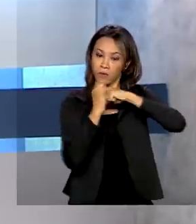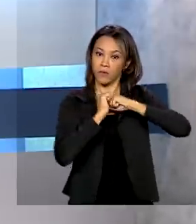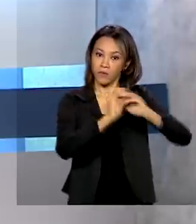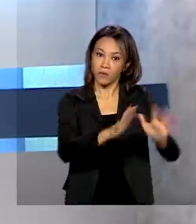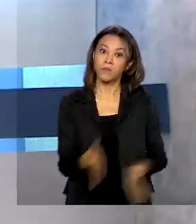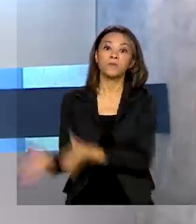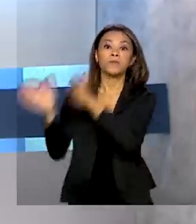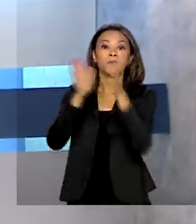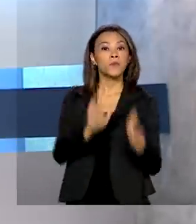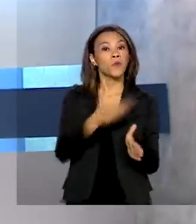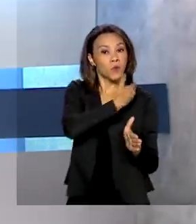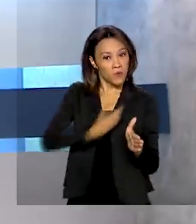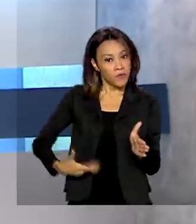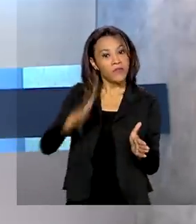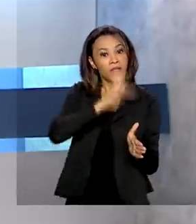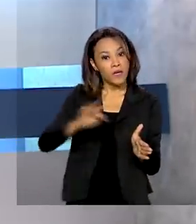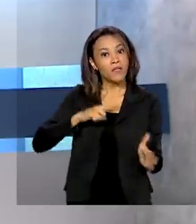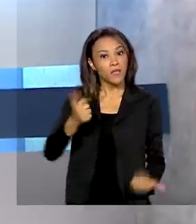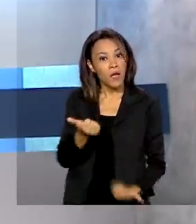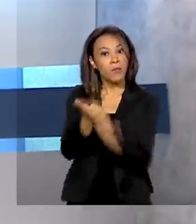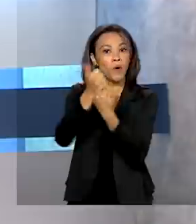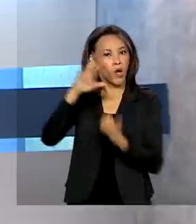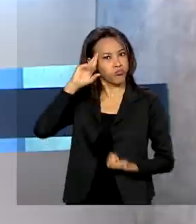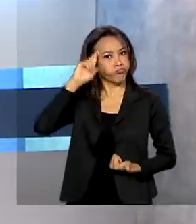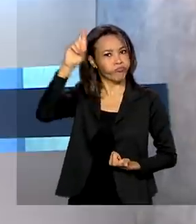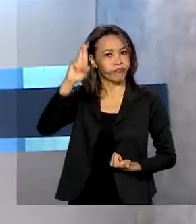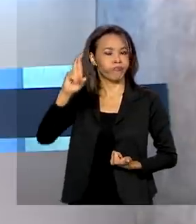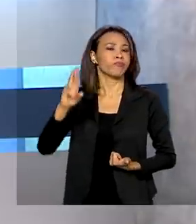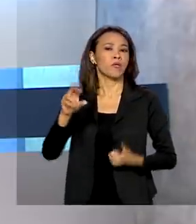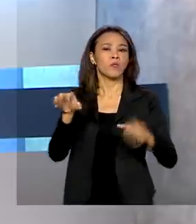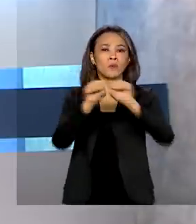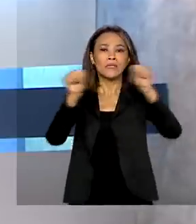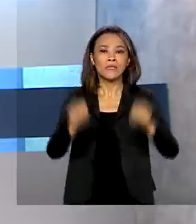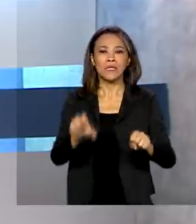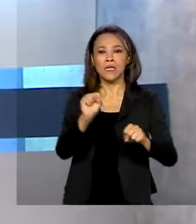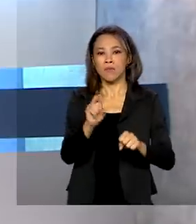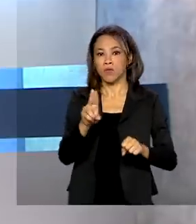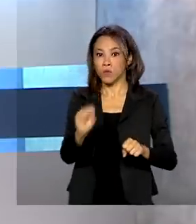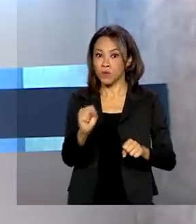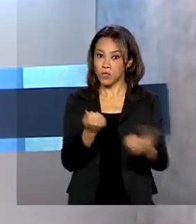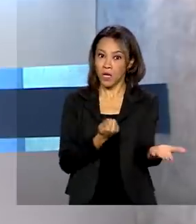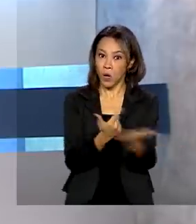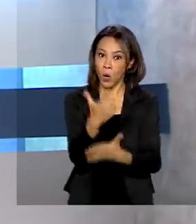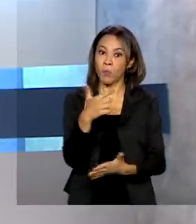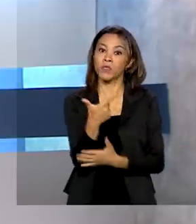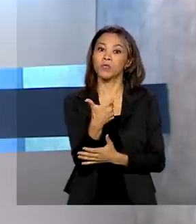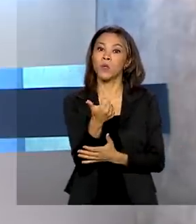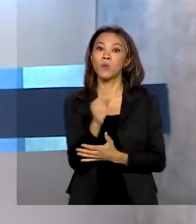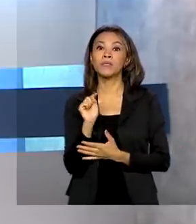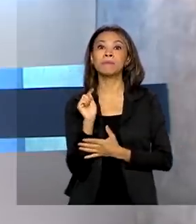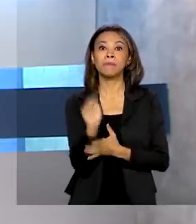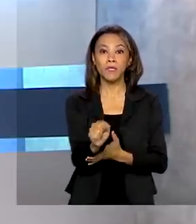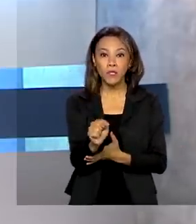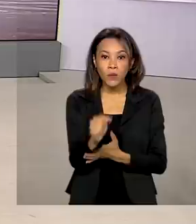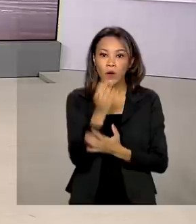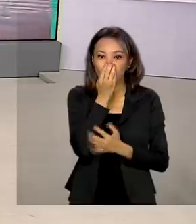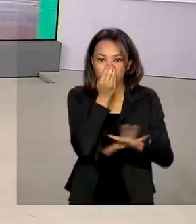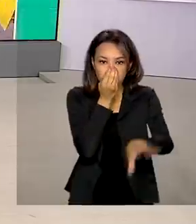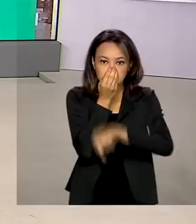dado apoio aos gestores do SUS na compra e distribuição de mais de 12 mil ventiladores pulmonares.